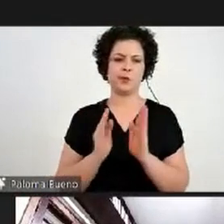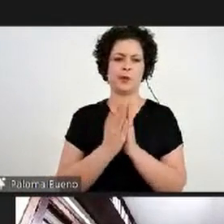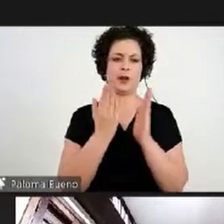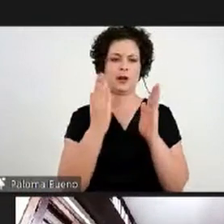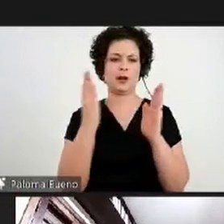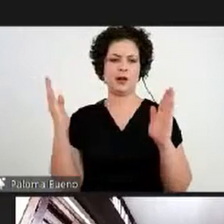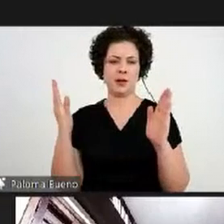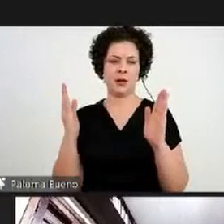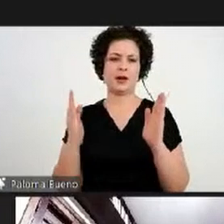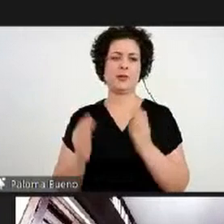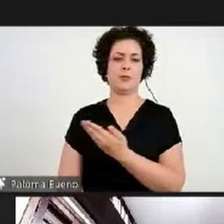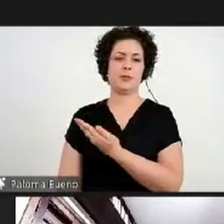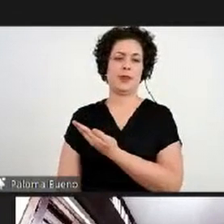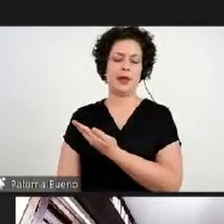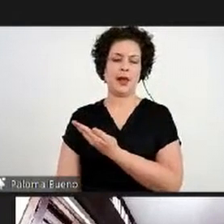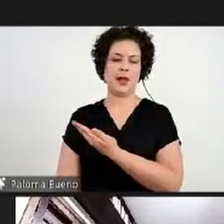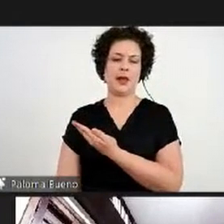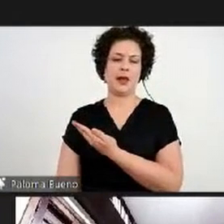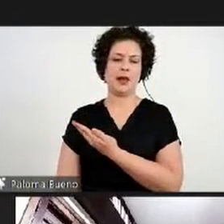Brasiliana.